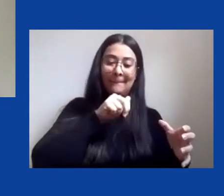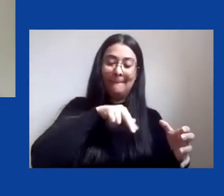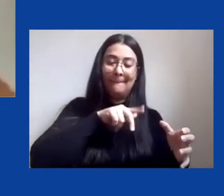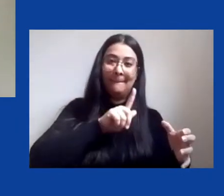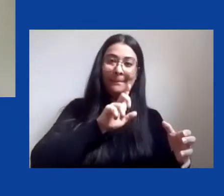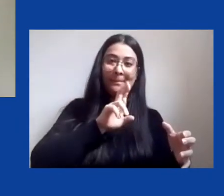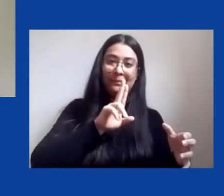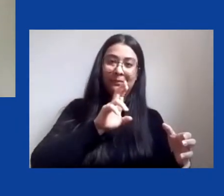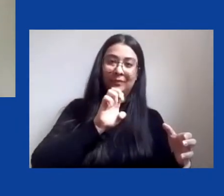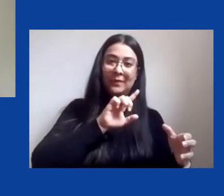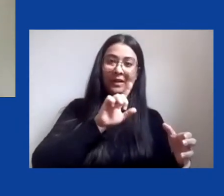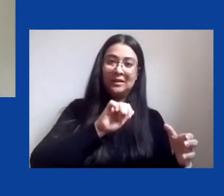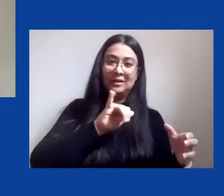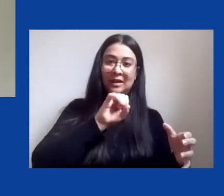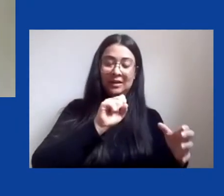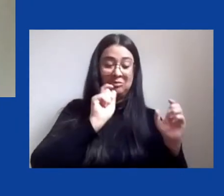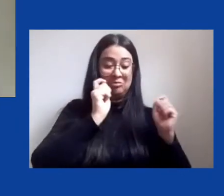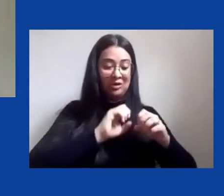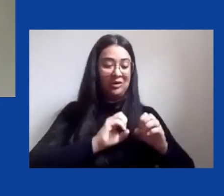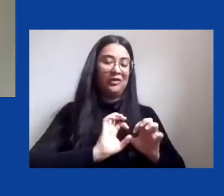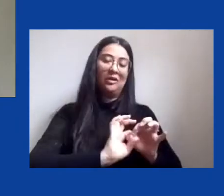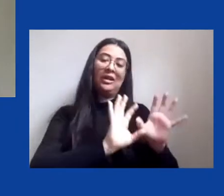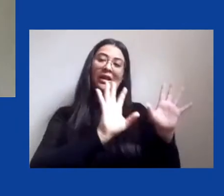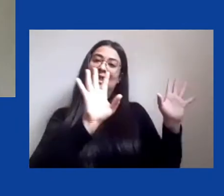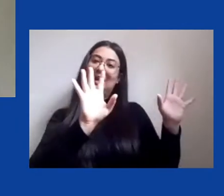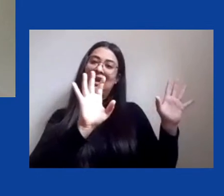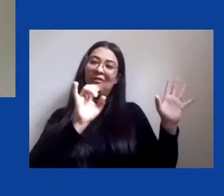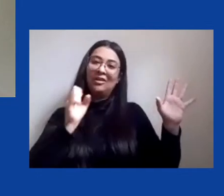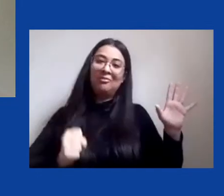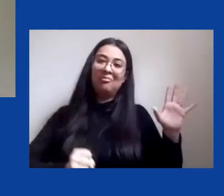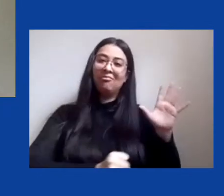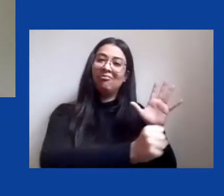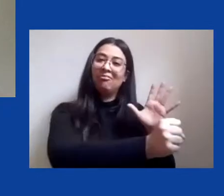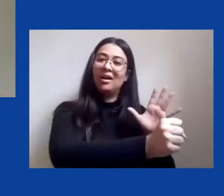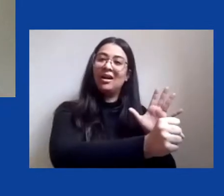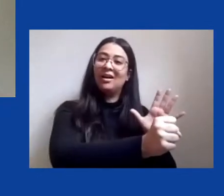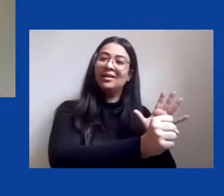abrindo espaço para especulação imobiliária nas faixas de fronteira.